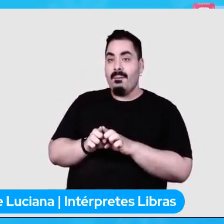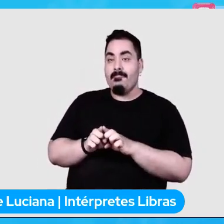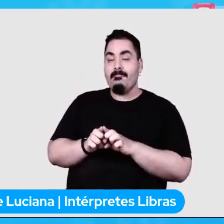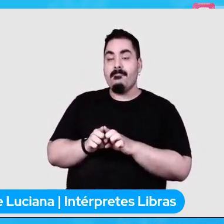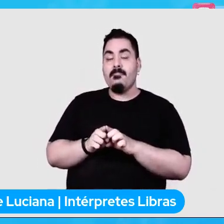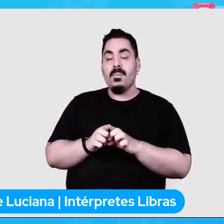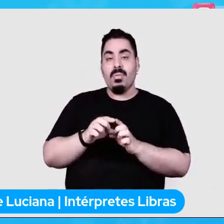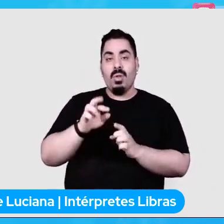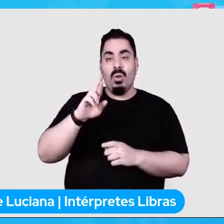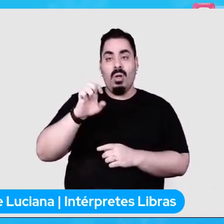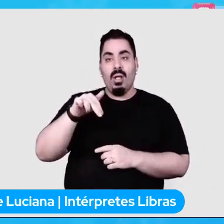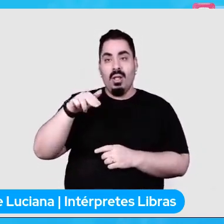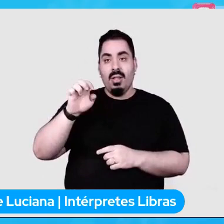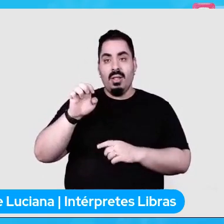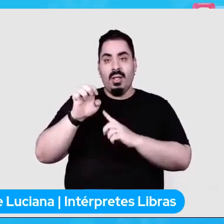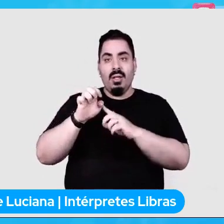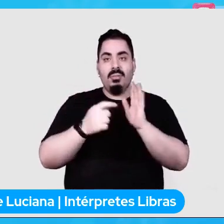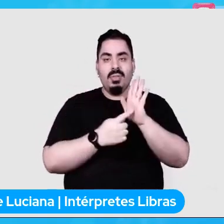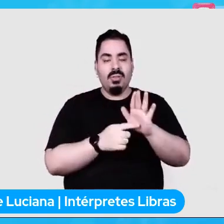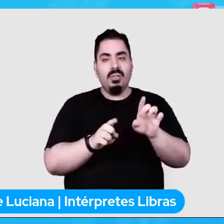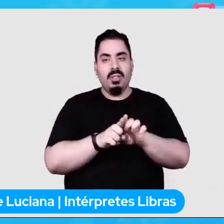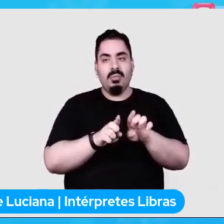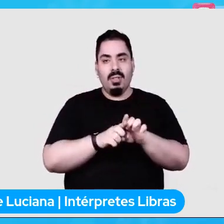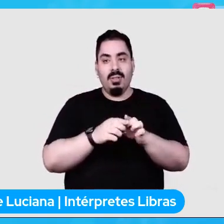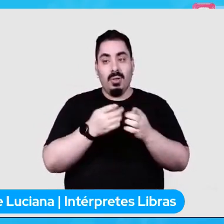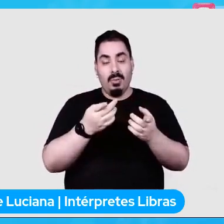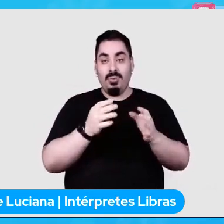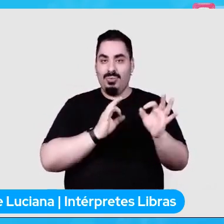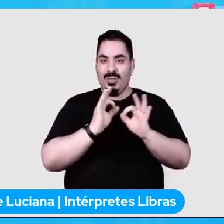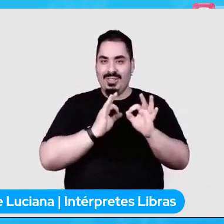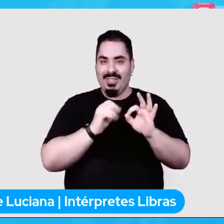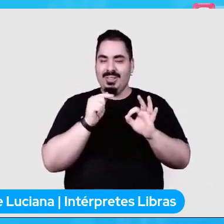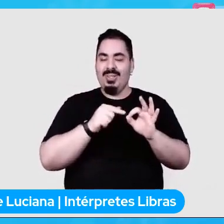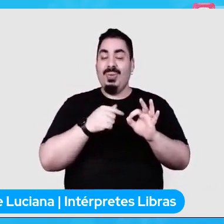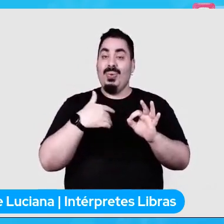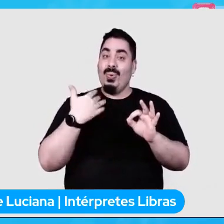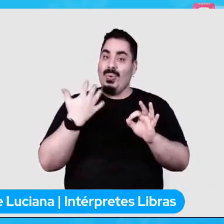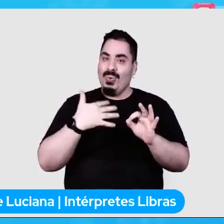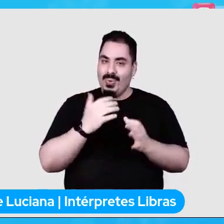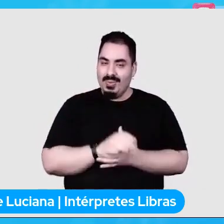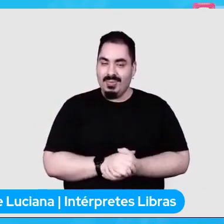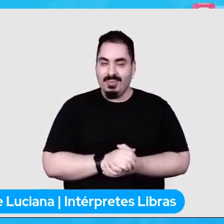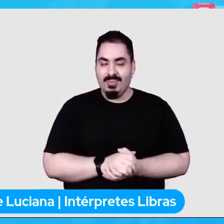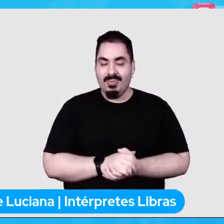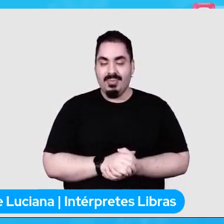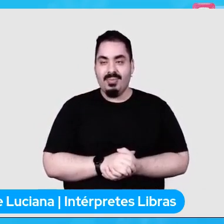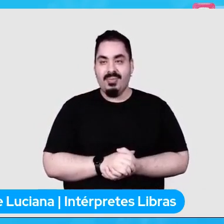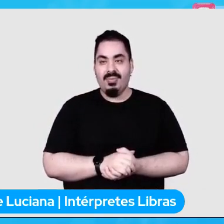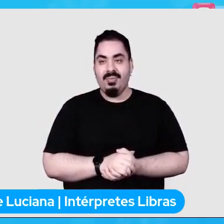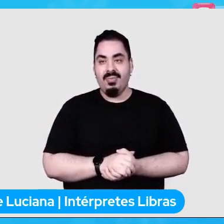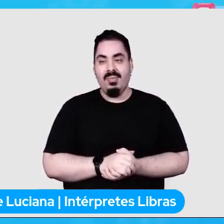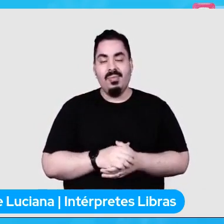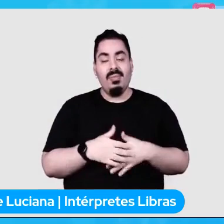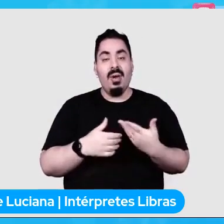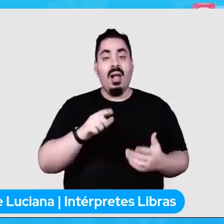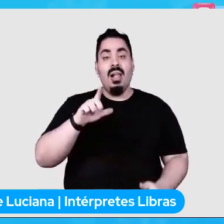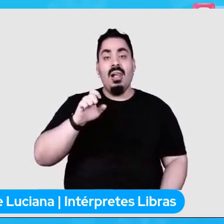projeto então comunidade olha lá a Letícia comenta